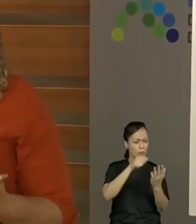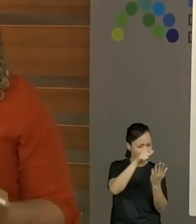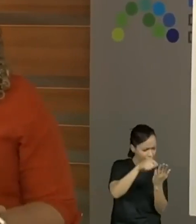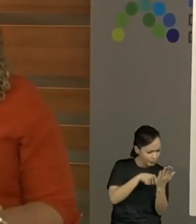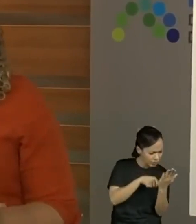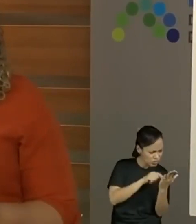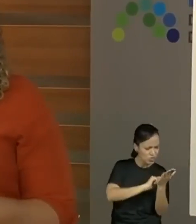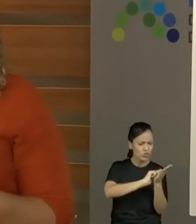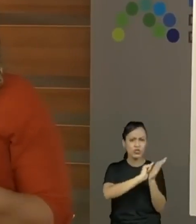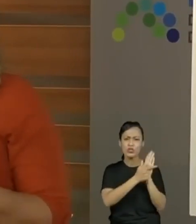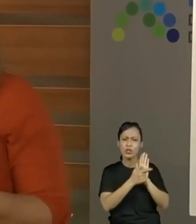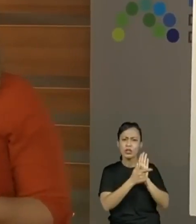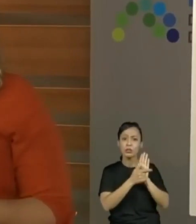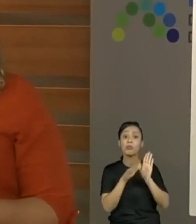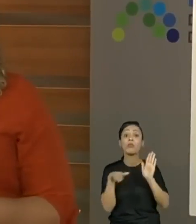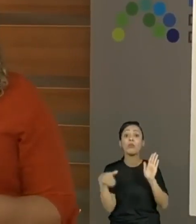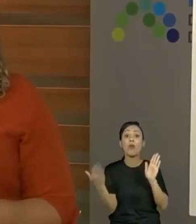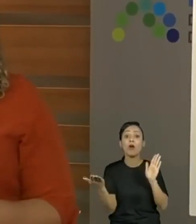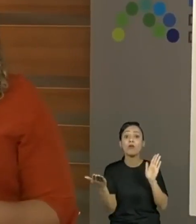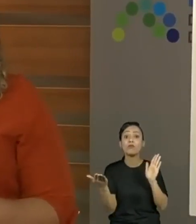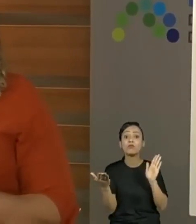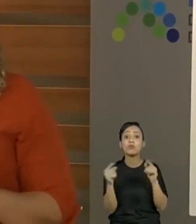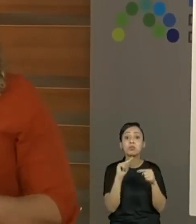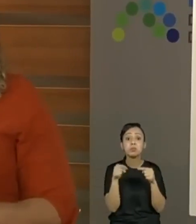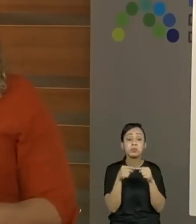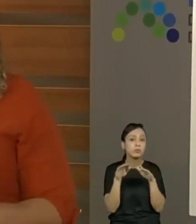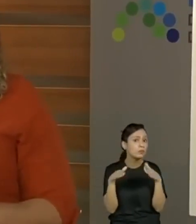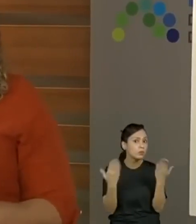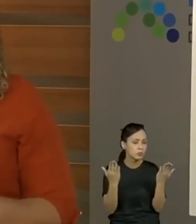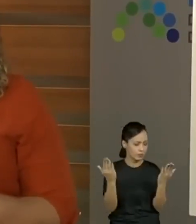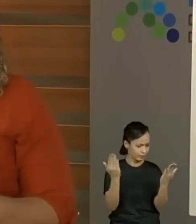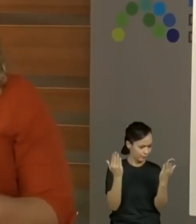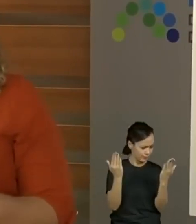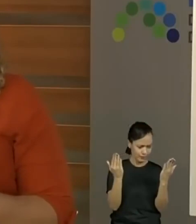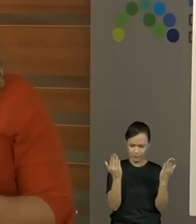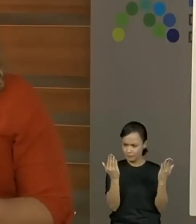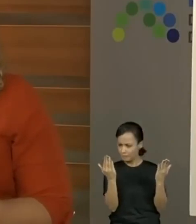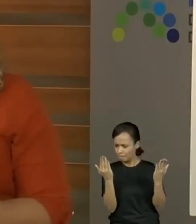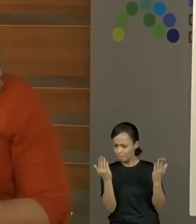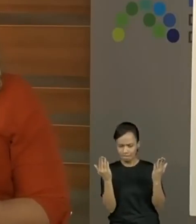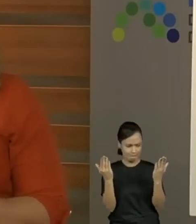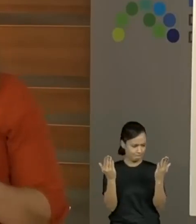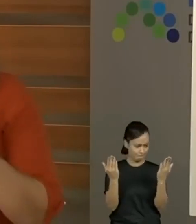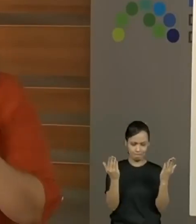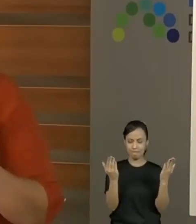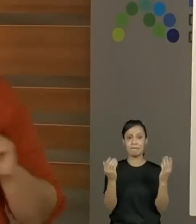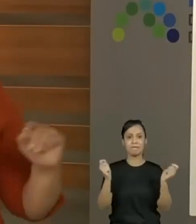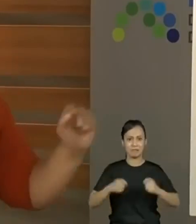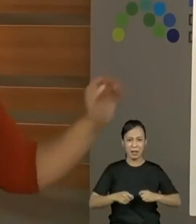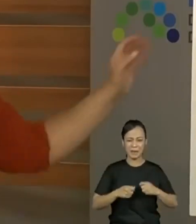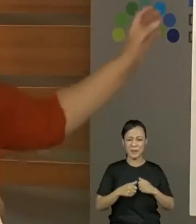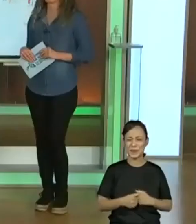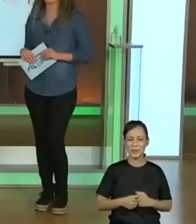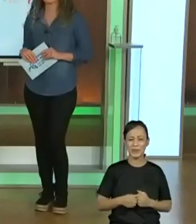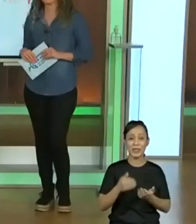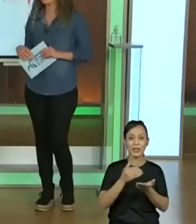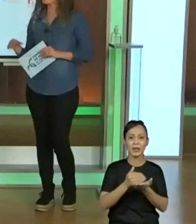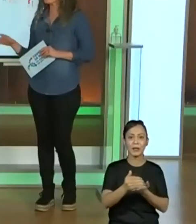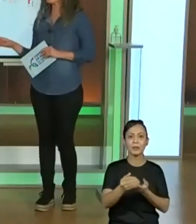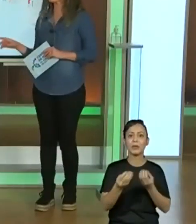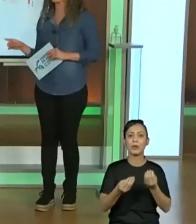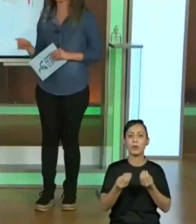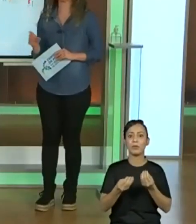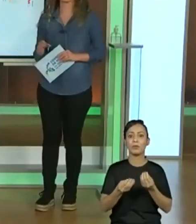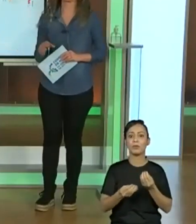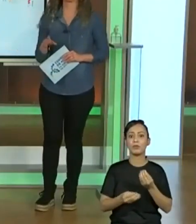que gênero é, qual a finalidade daquele texto, do mesmo jeitinho que a gente fez no primeiro momento. Para começar... Professora